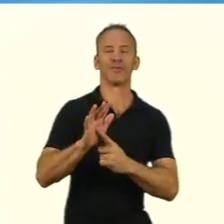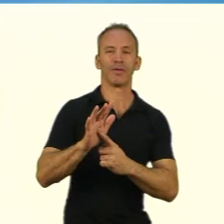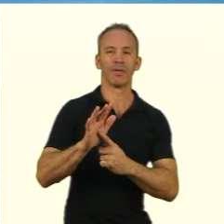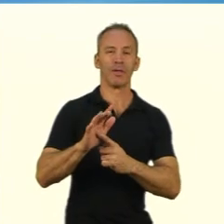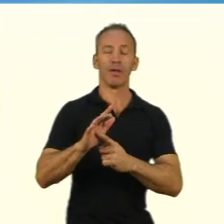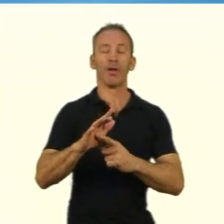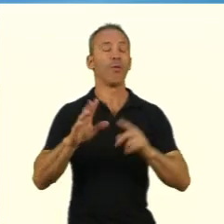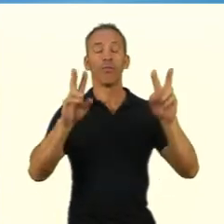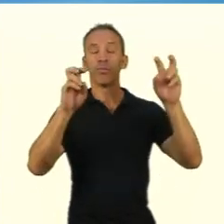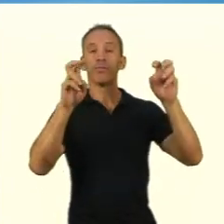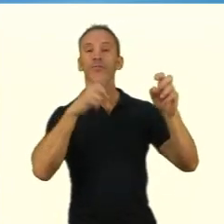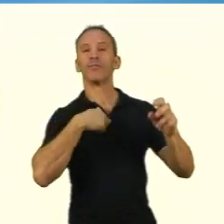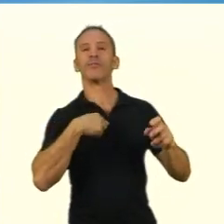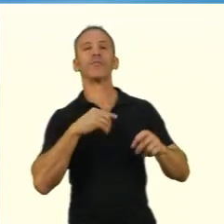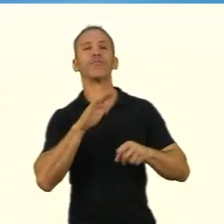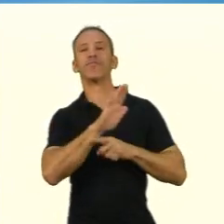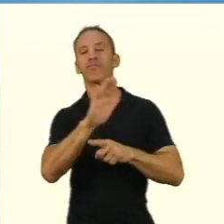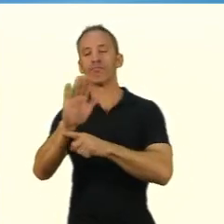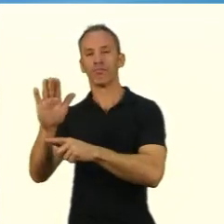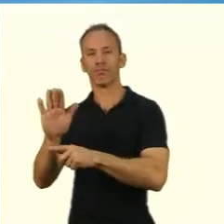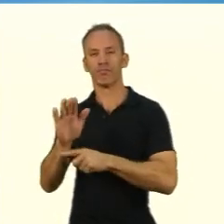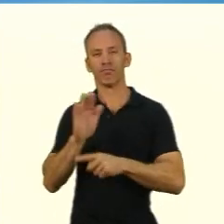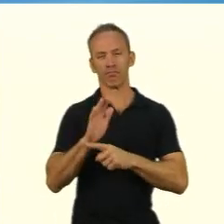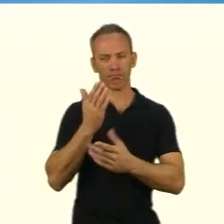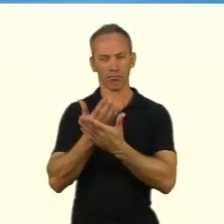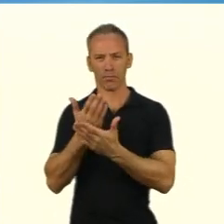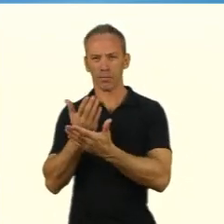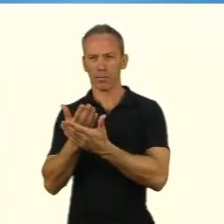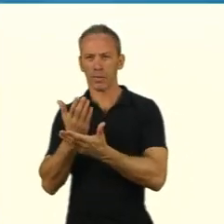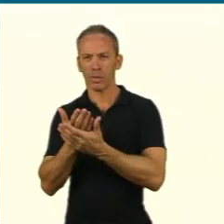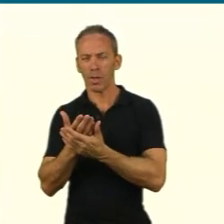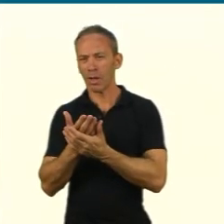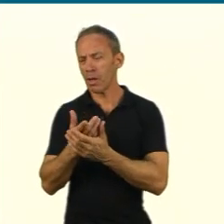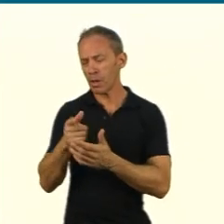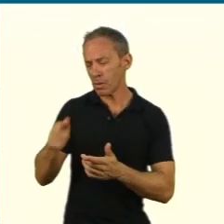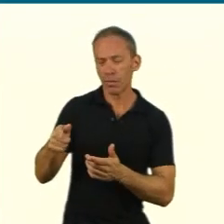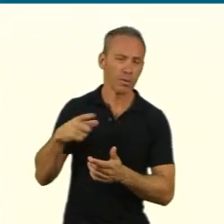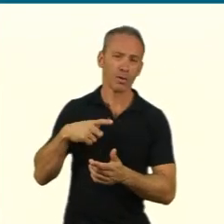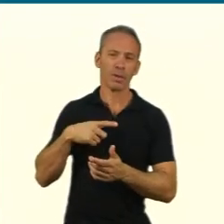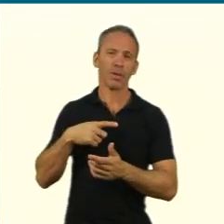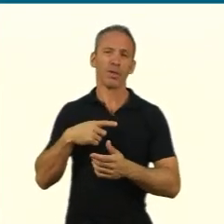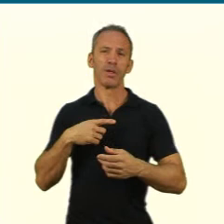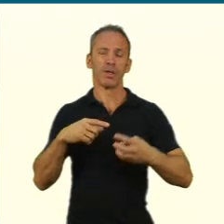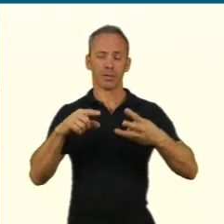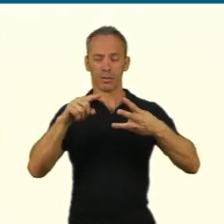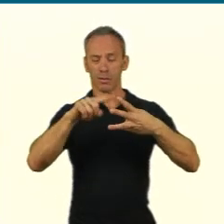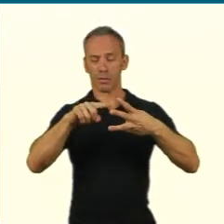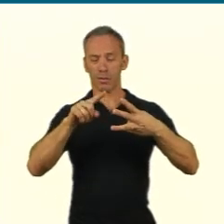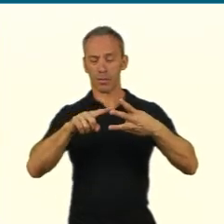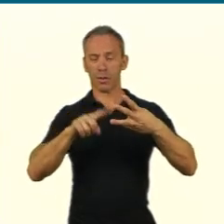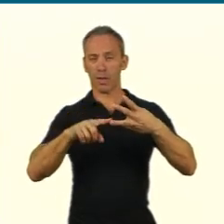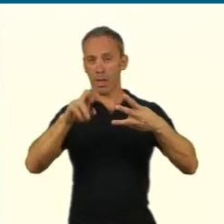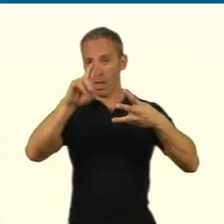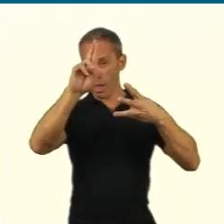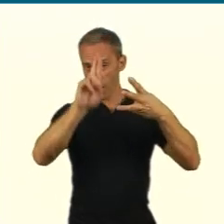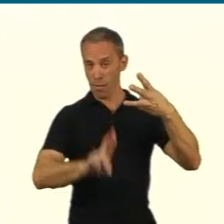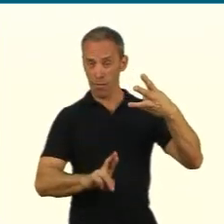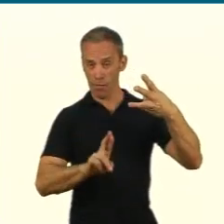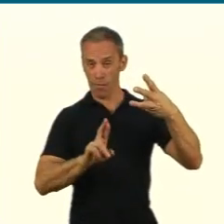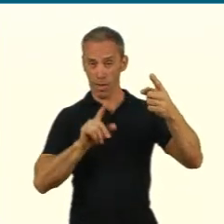nós teremos por fim a relevância do estudo nesta parte nós buscaremos